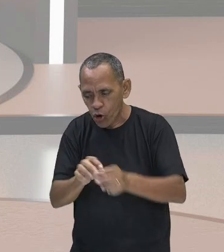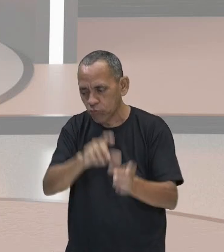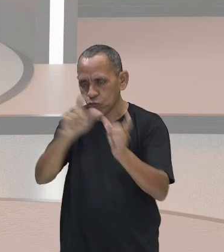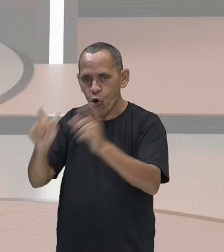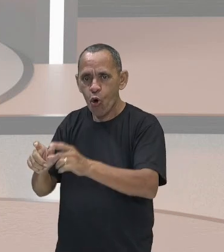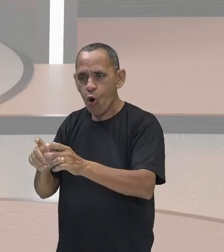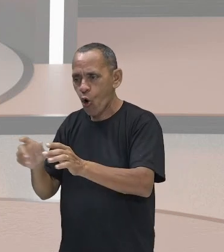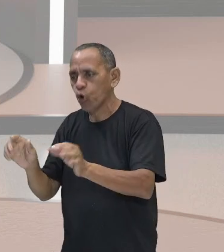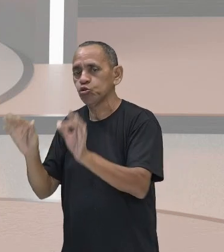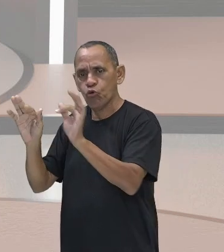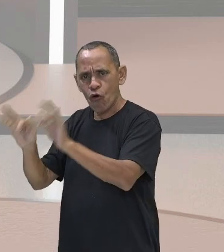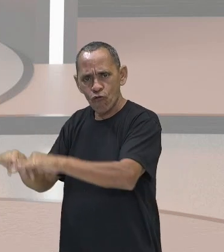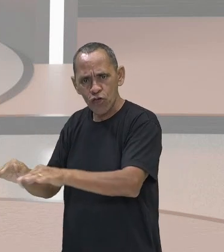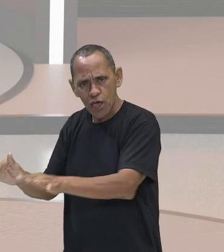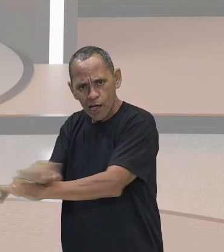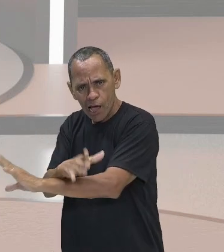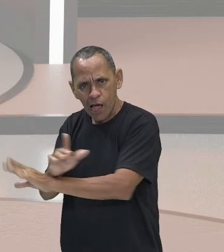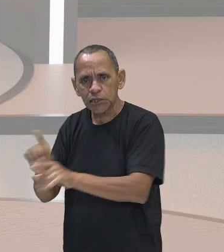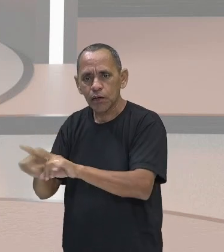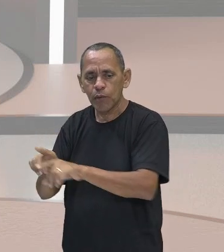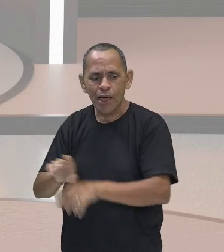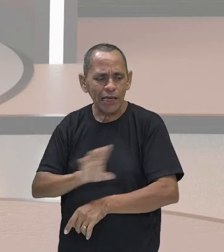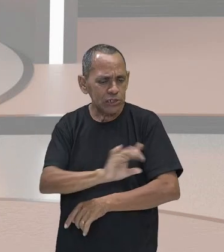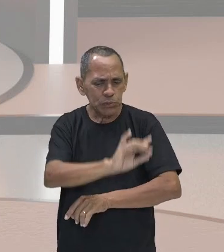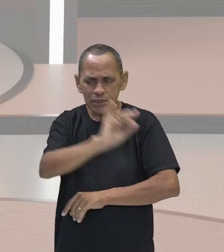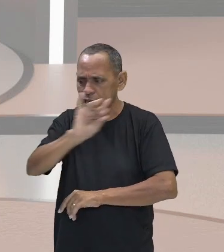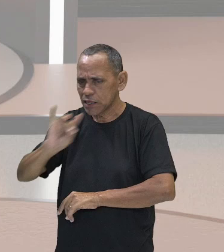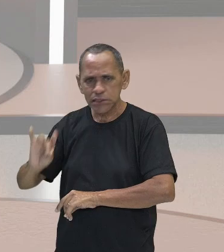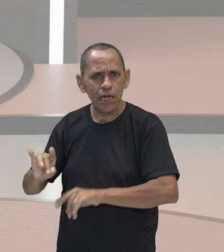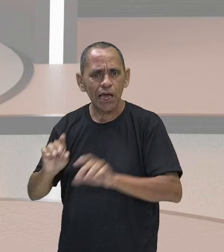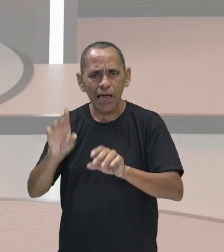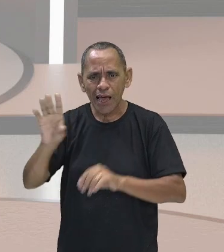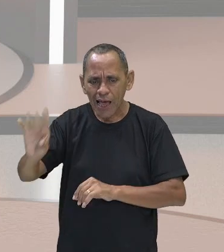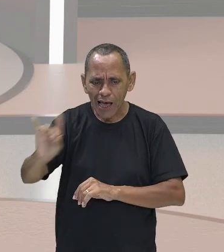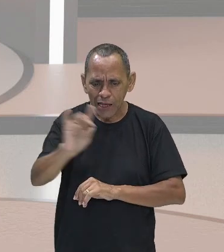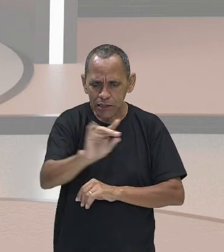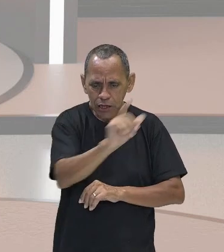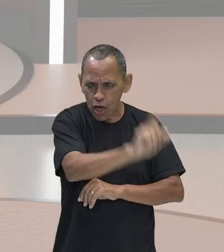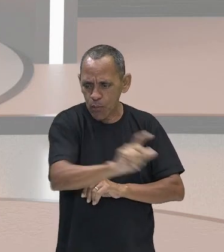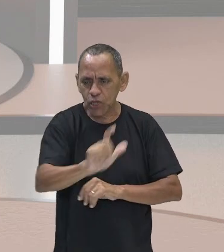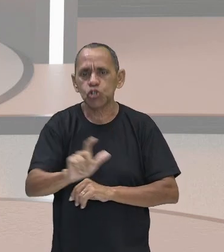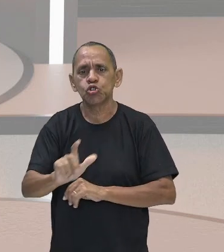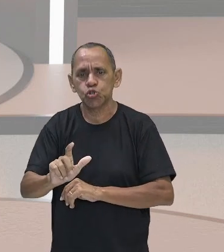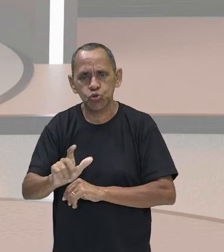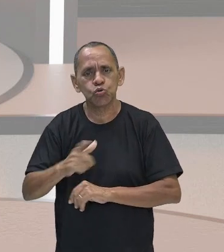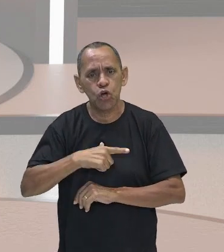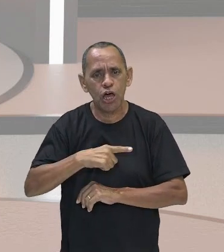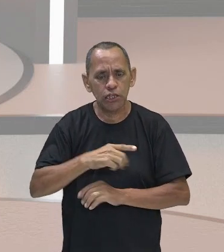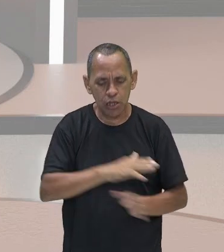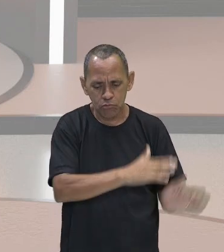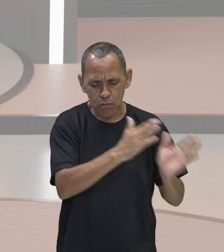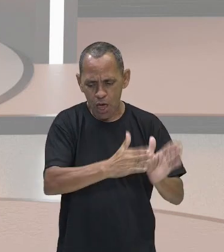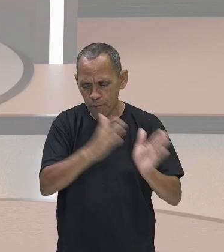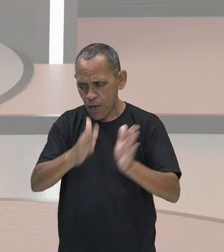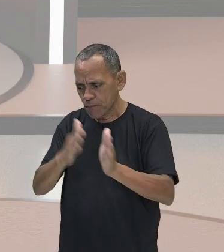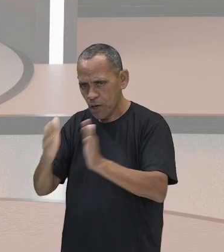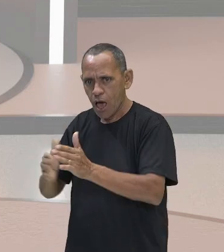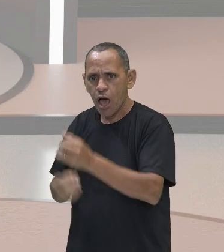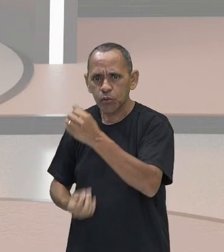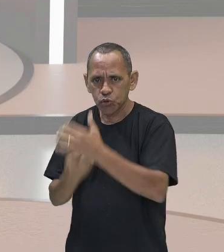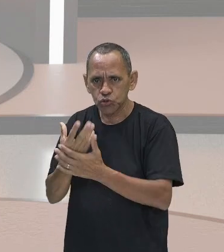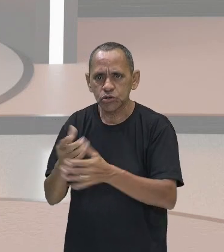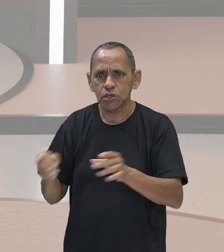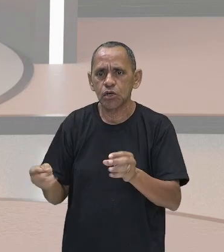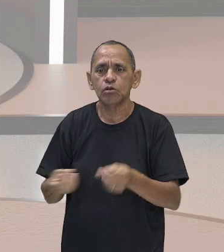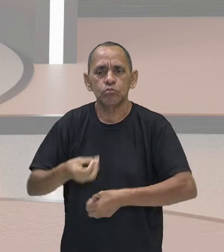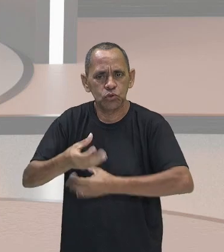acabamento. Cada um se especializa numa área, ou seja, faz uma área manualmente, faz uma etapa manualmente da produção e,